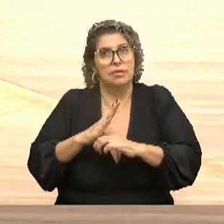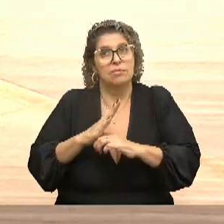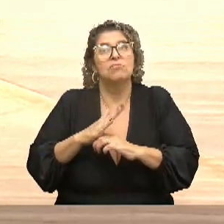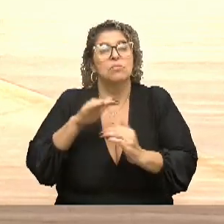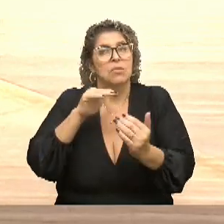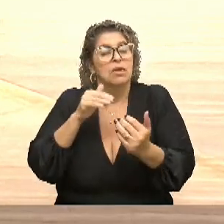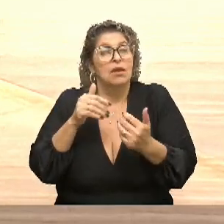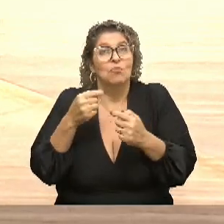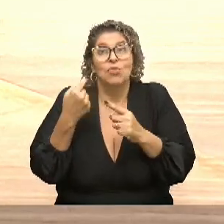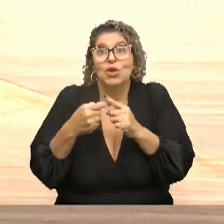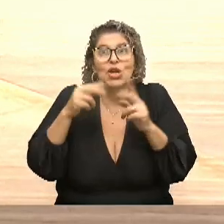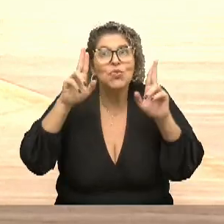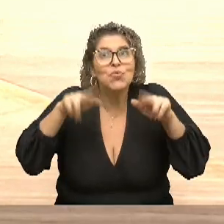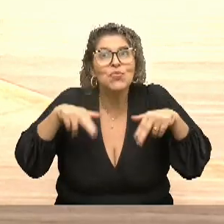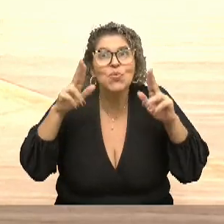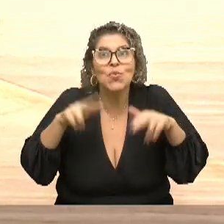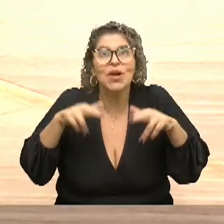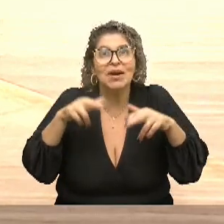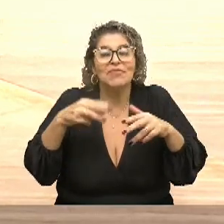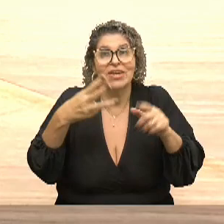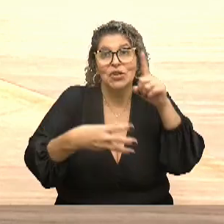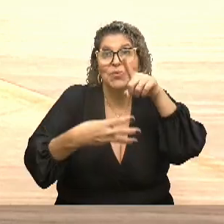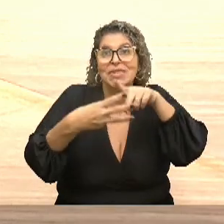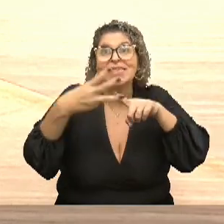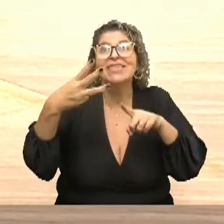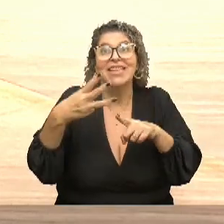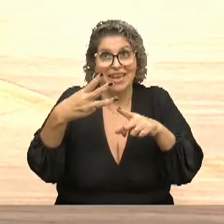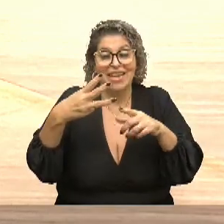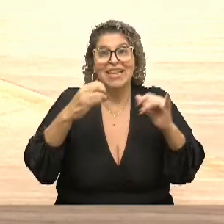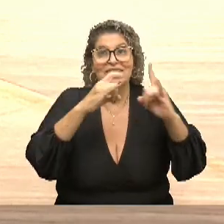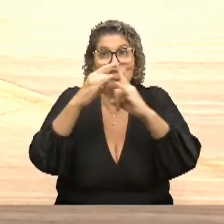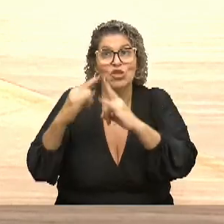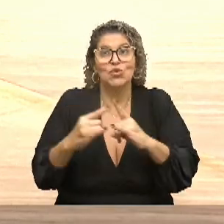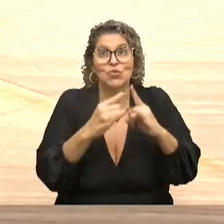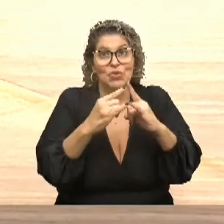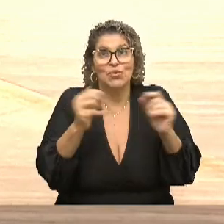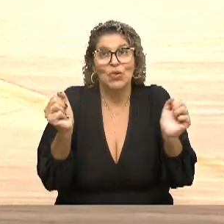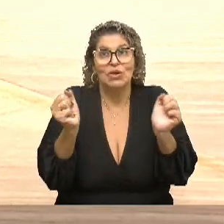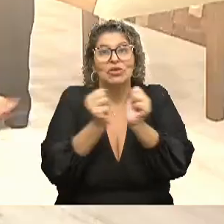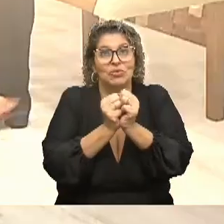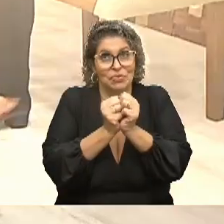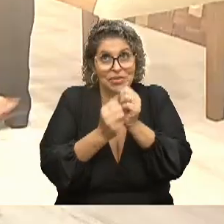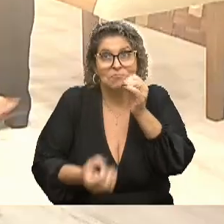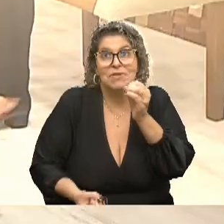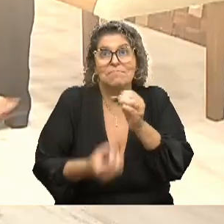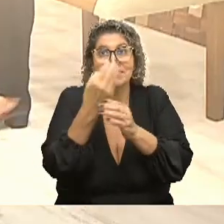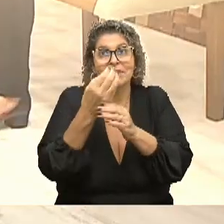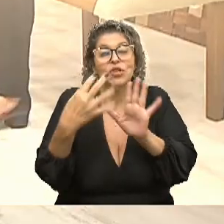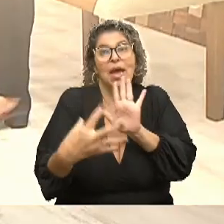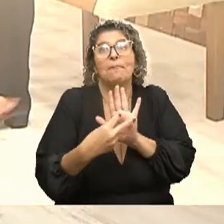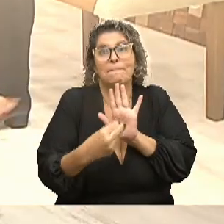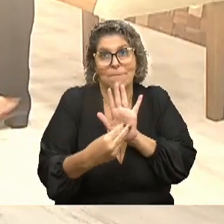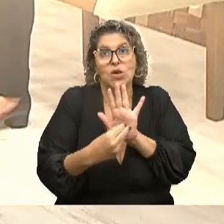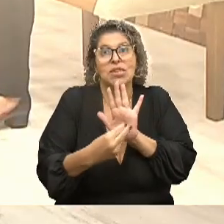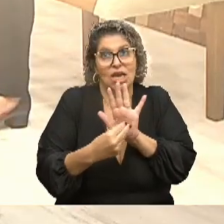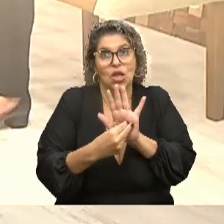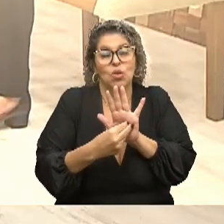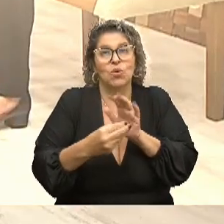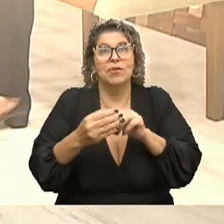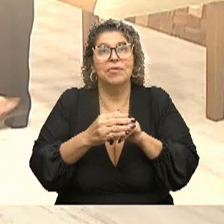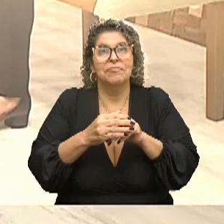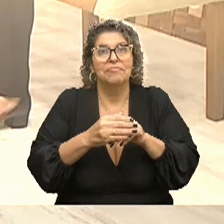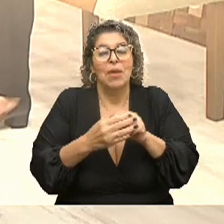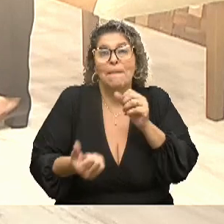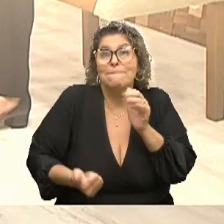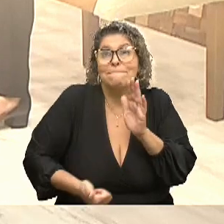porque eu nunca vi um centro com três eixos antes. E olha que eu... Também é pioneiro esse modelo. Esse modelo é